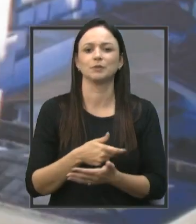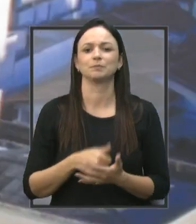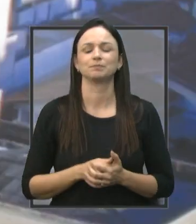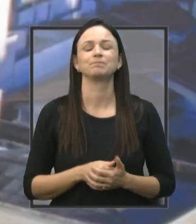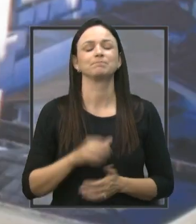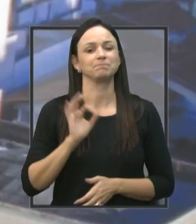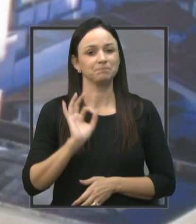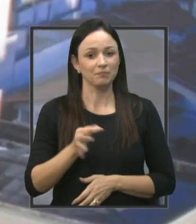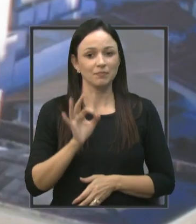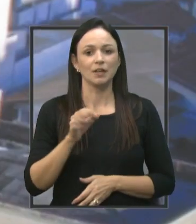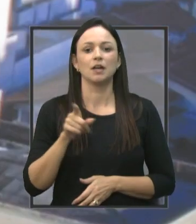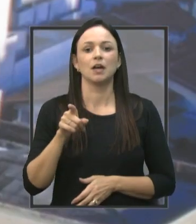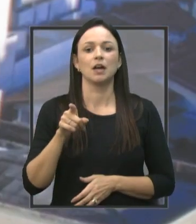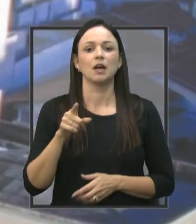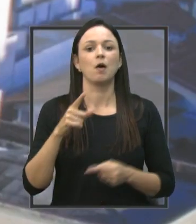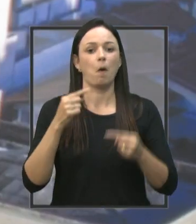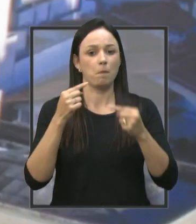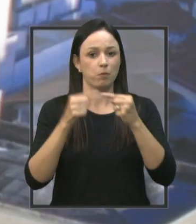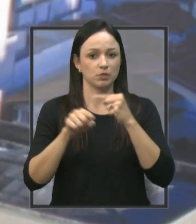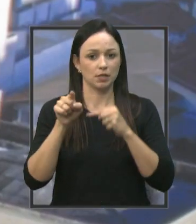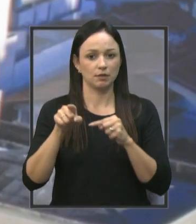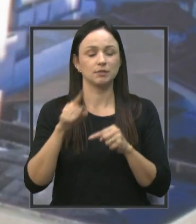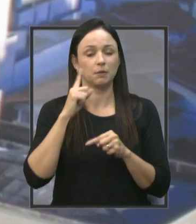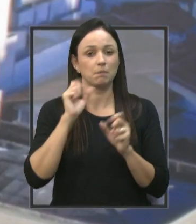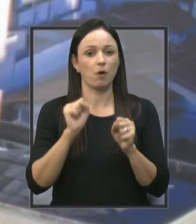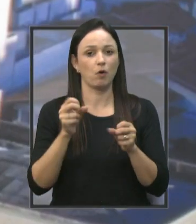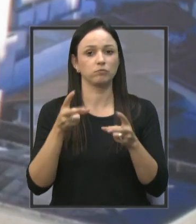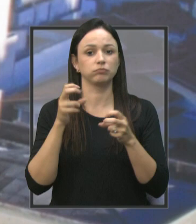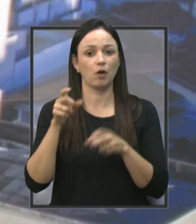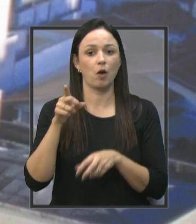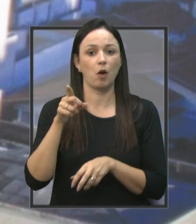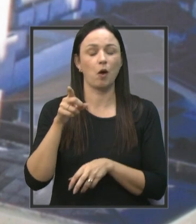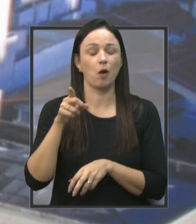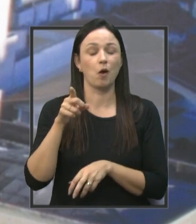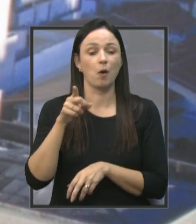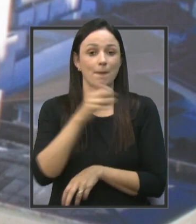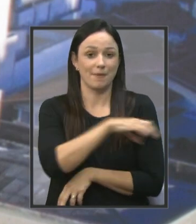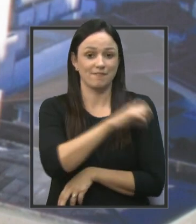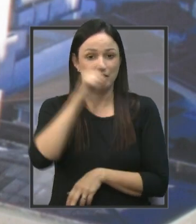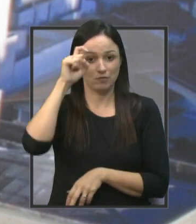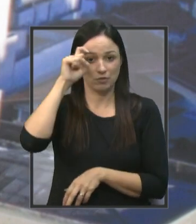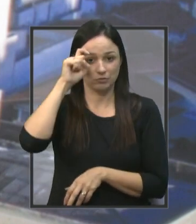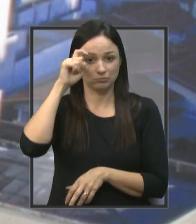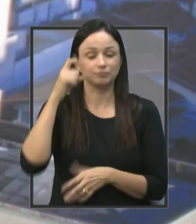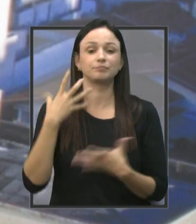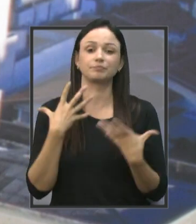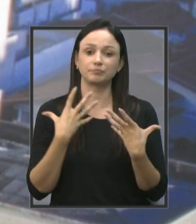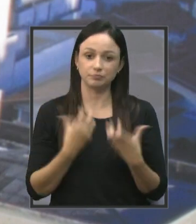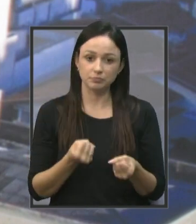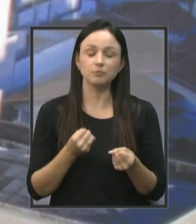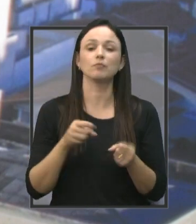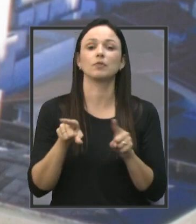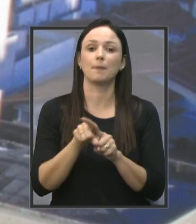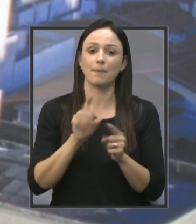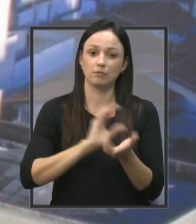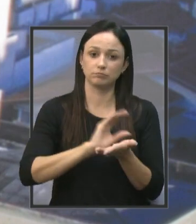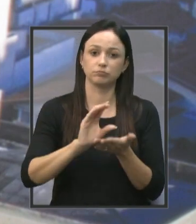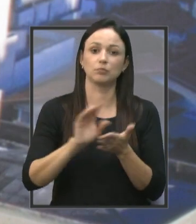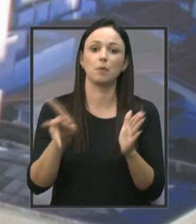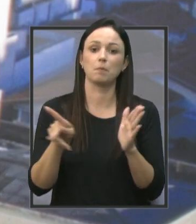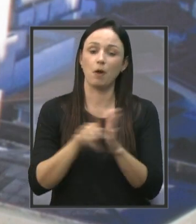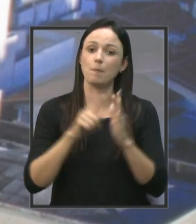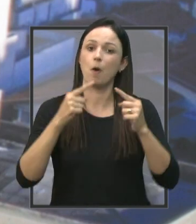inclusive para a oposição. Você pode observar que o prefeito Ivan Cassaro acolheu também as emendas da